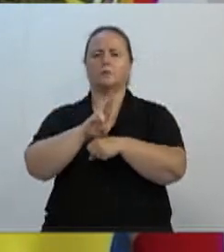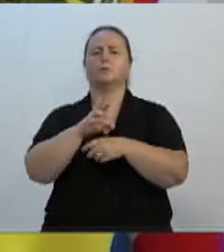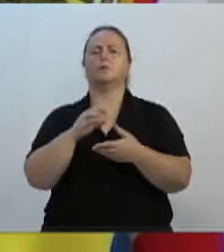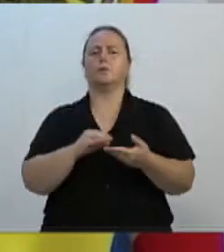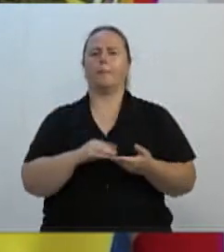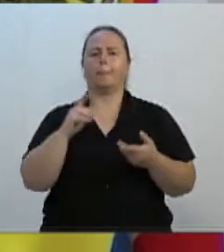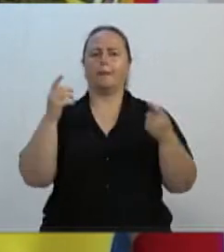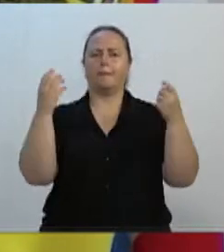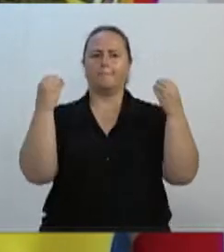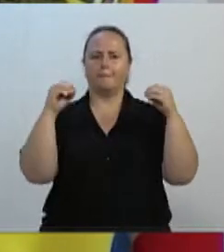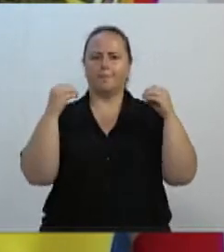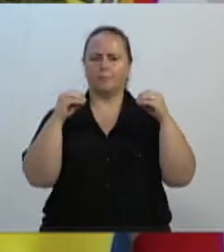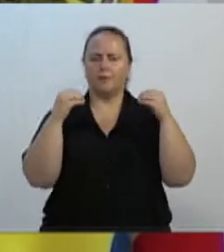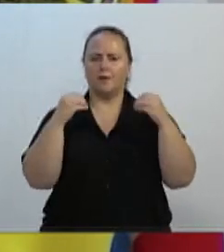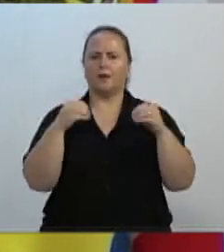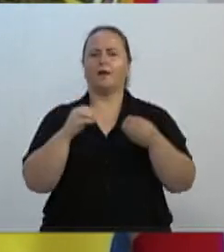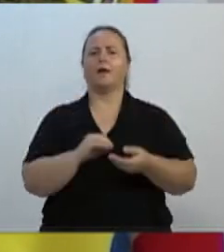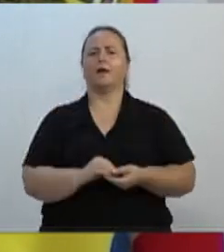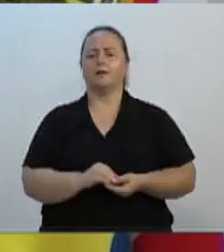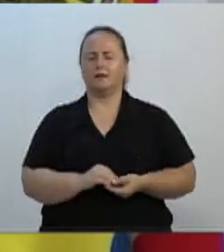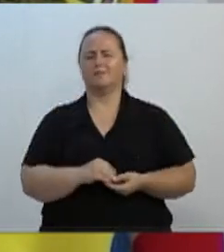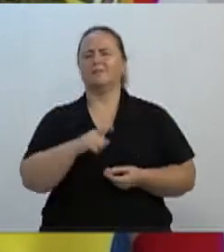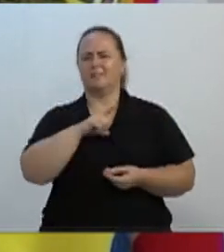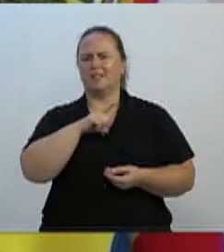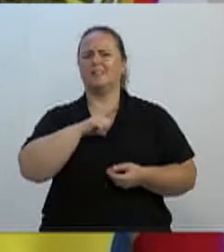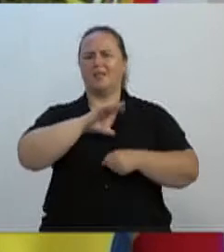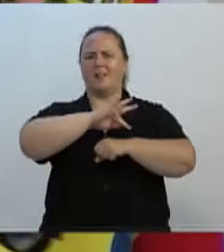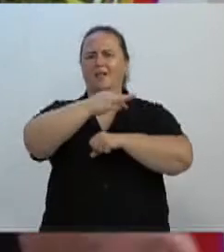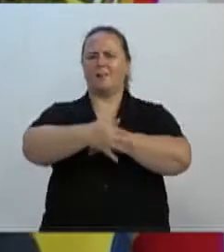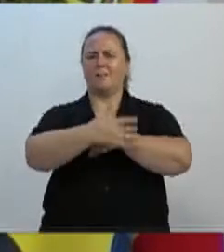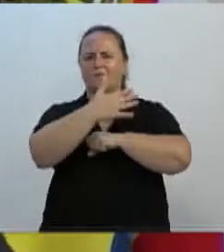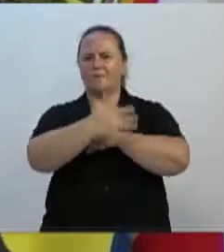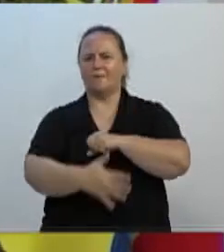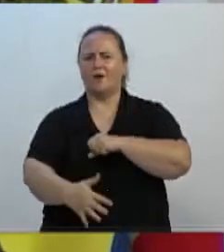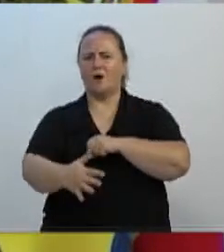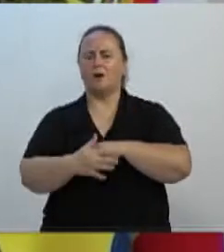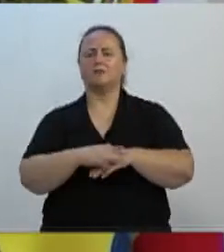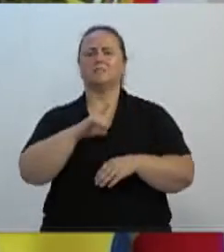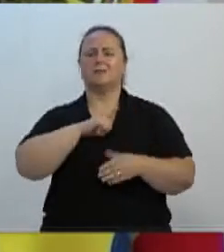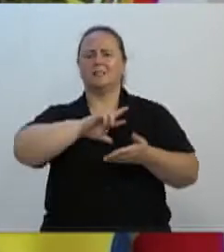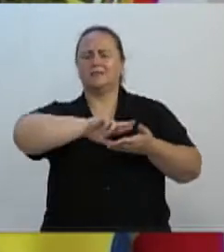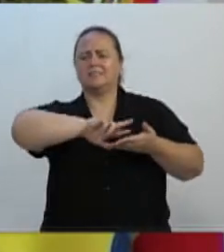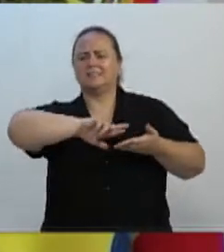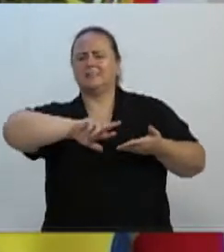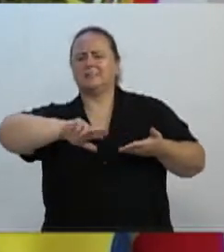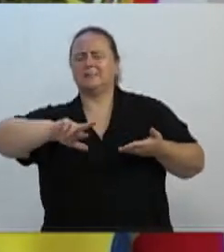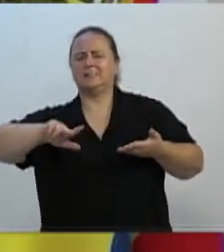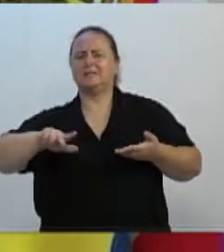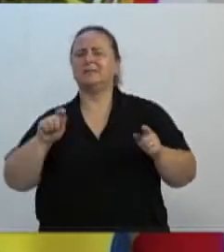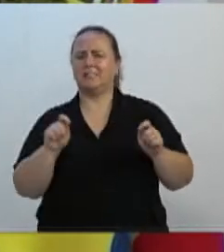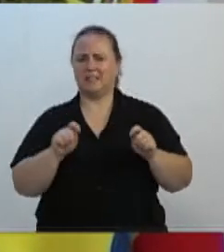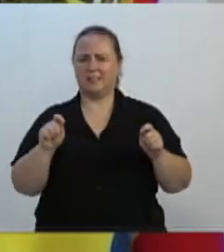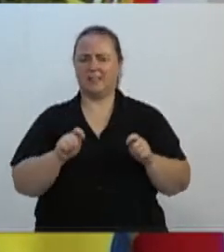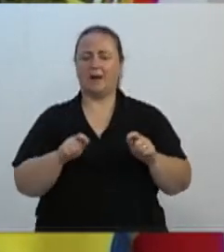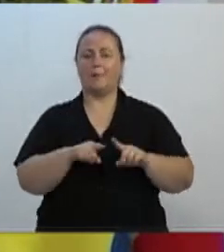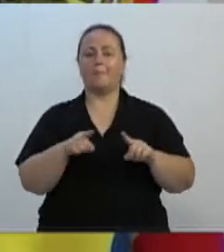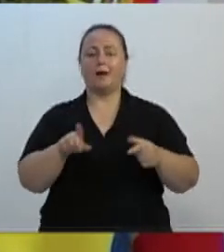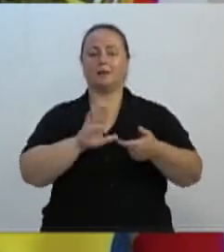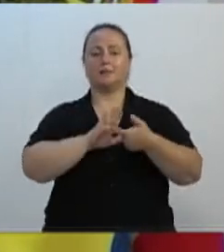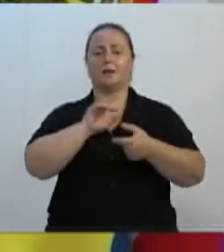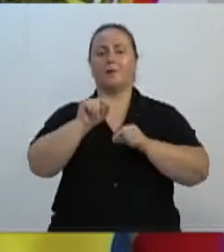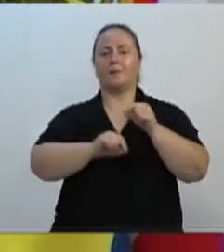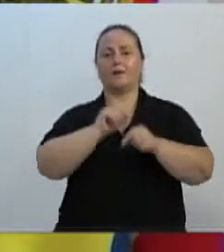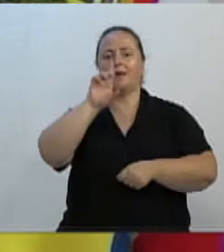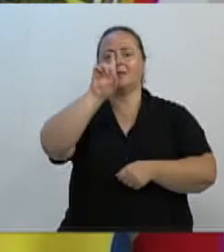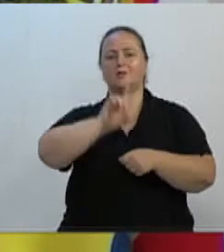do Sul, Pato e Branco, Foz do Iguaçu e outros tantos municípios que a gente poderia tecer uma lista imensa, passarmos a exercer o direito